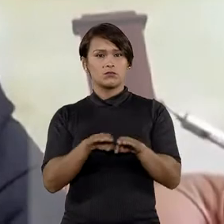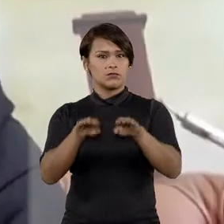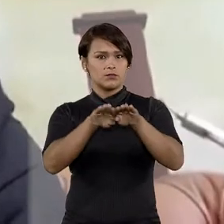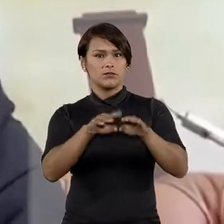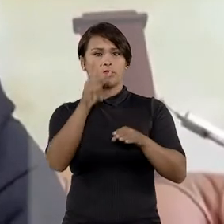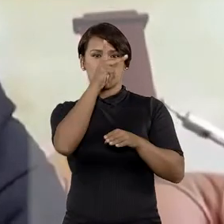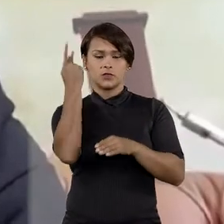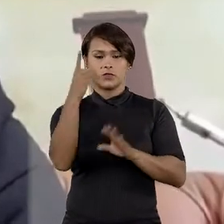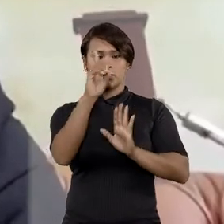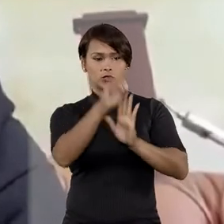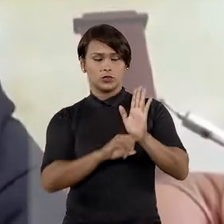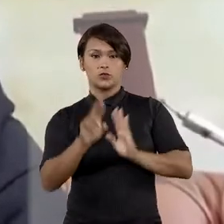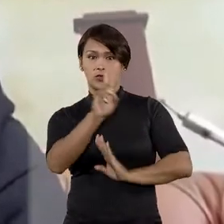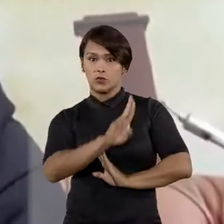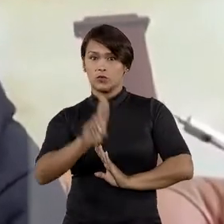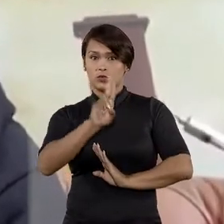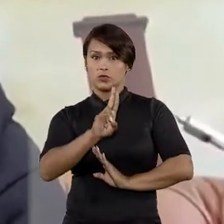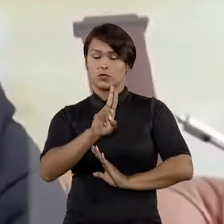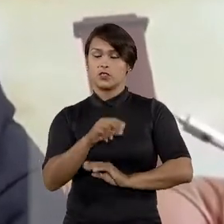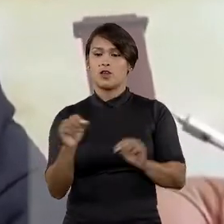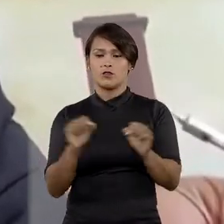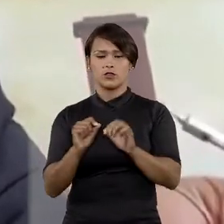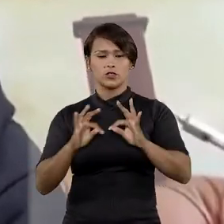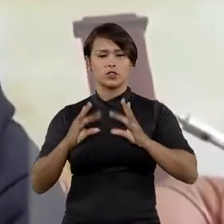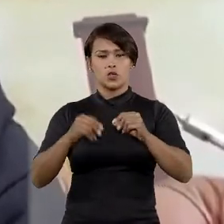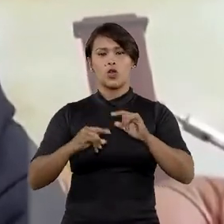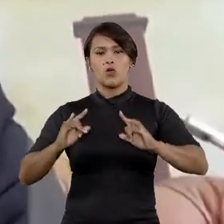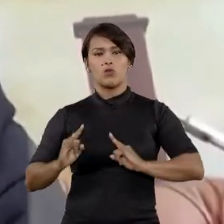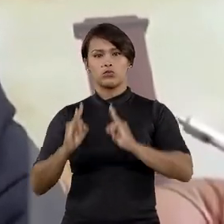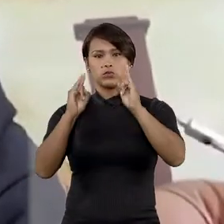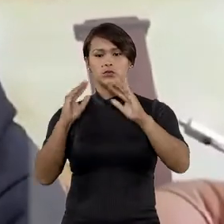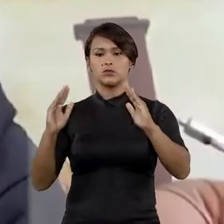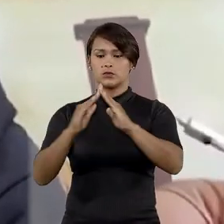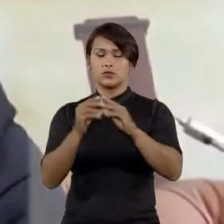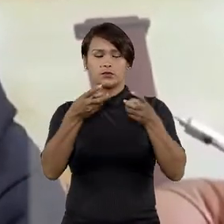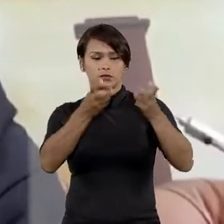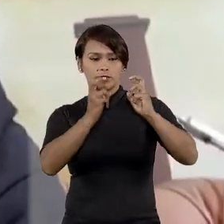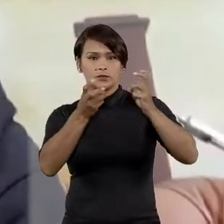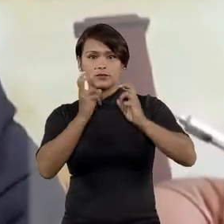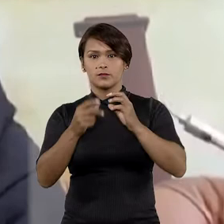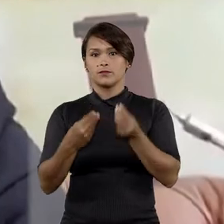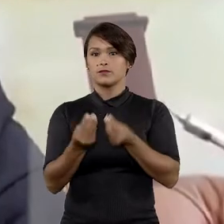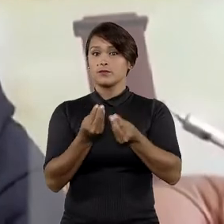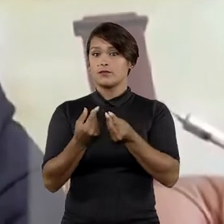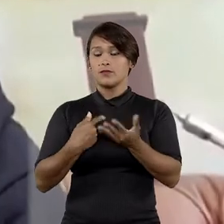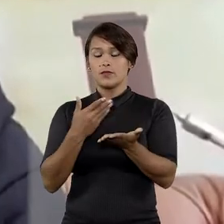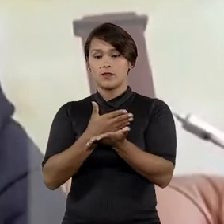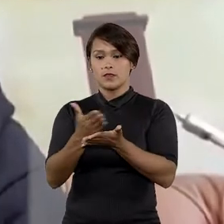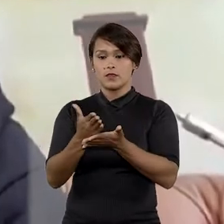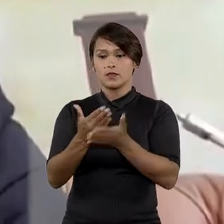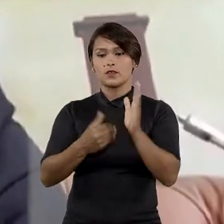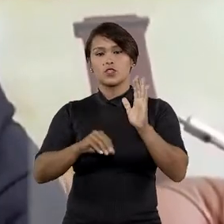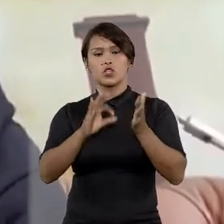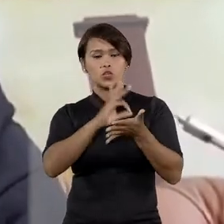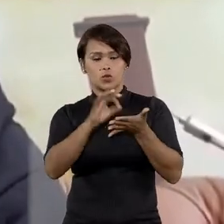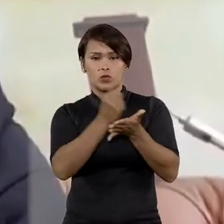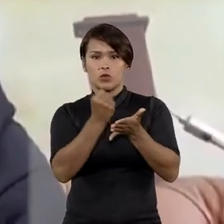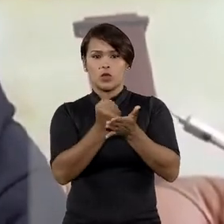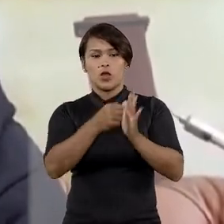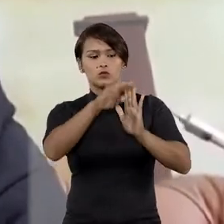estabelece que as pessoas têm o direito de usar, gozar e fluir do seu imóvel, desde que observe a destinação que a convenção